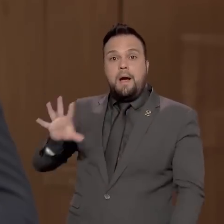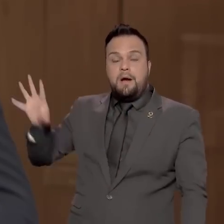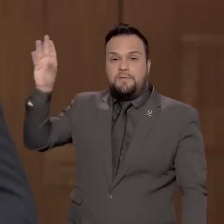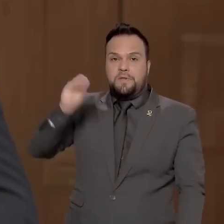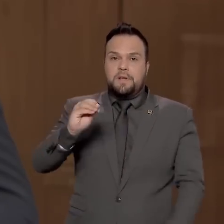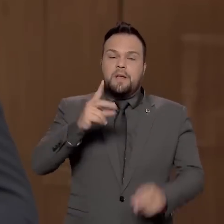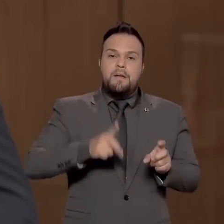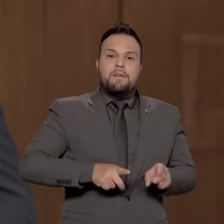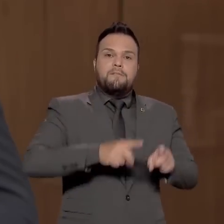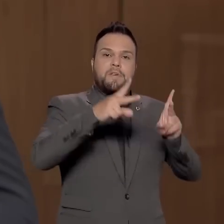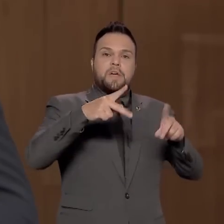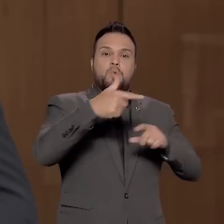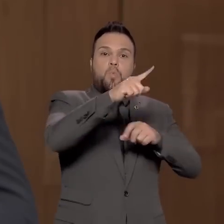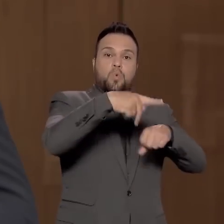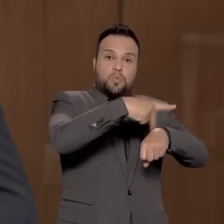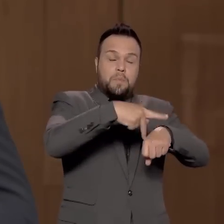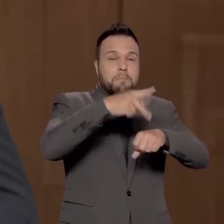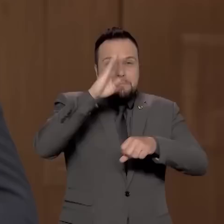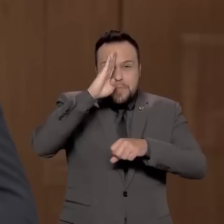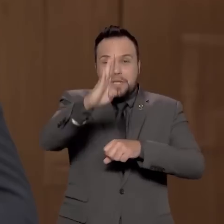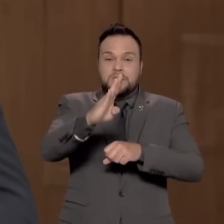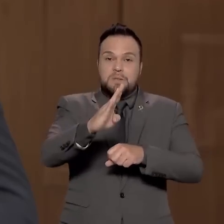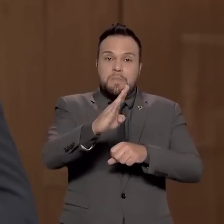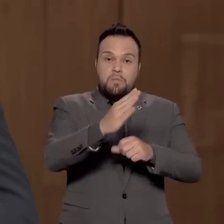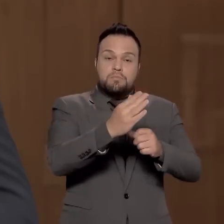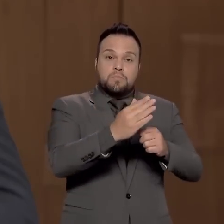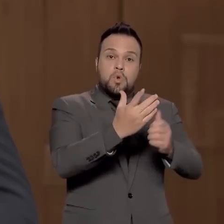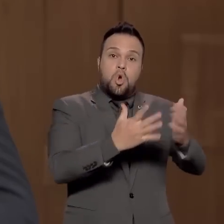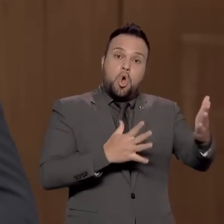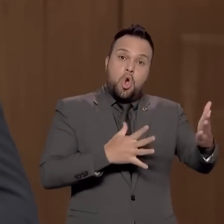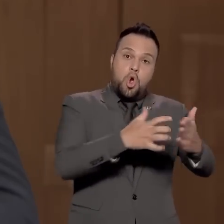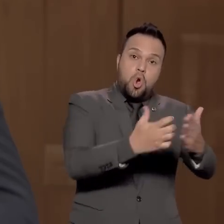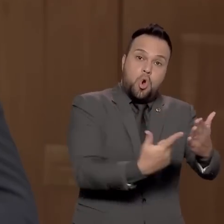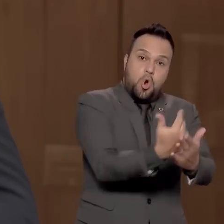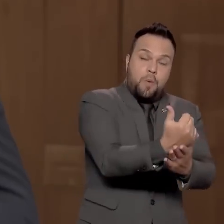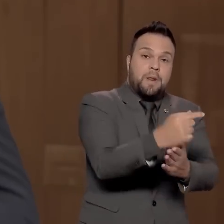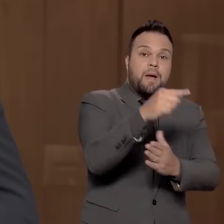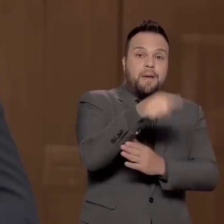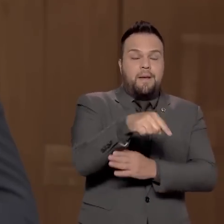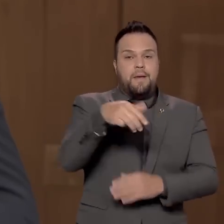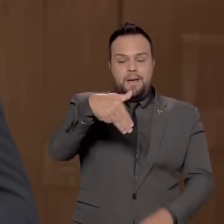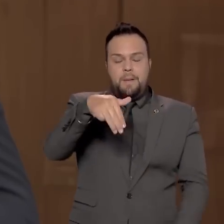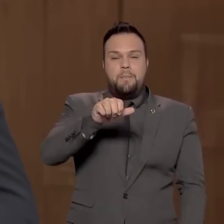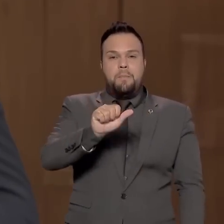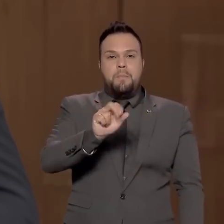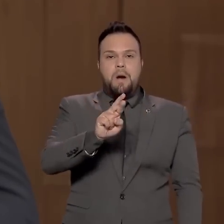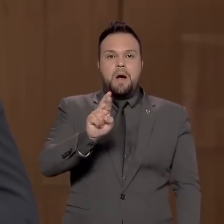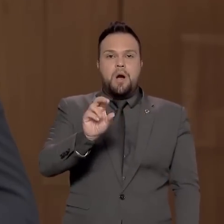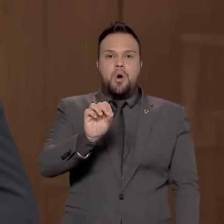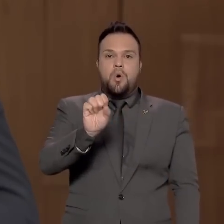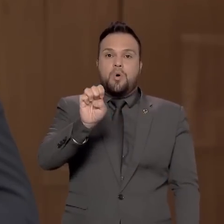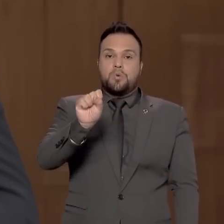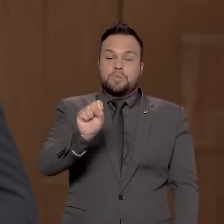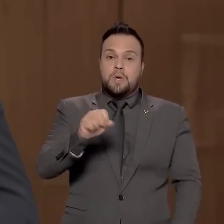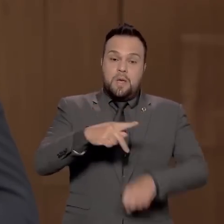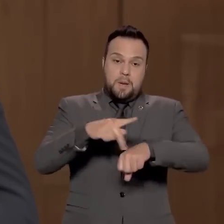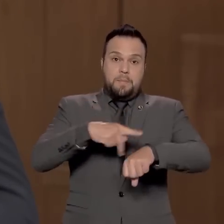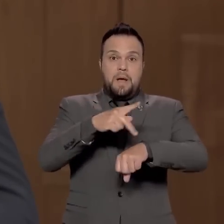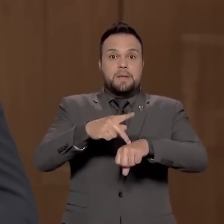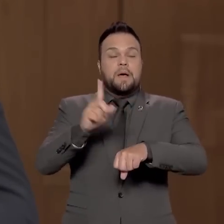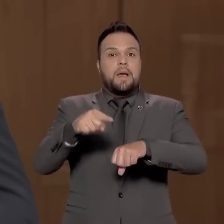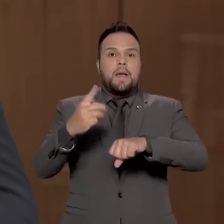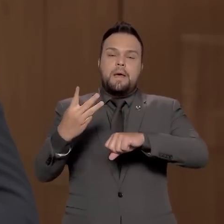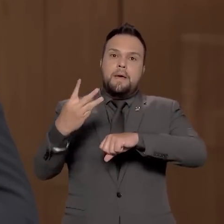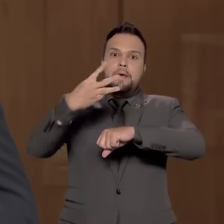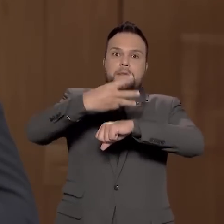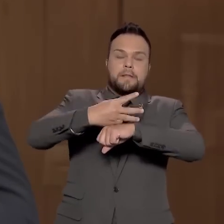matéria de importações, nosso principal fornecedor no continente africano tem sido o Marrocos, país que hoje ocupa a